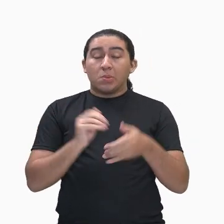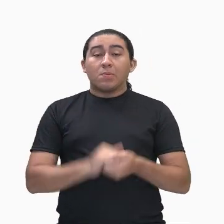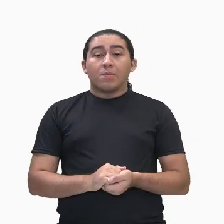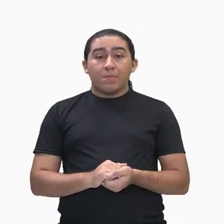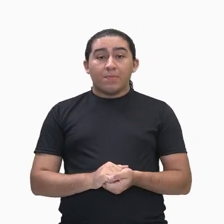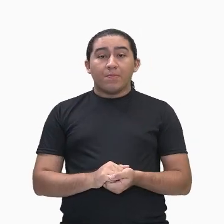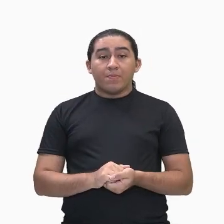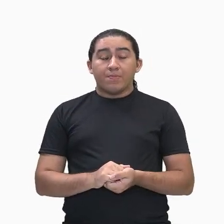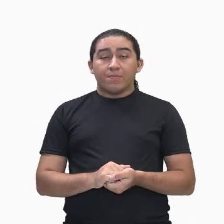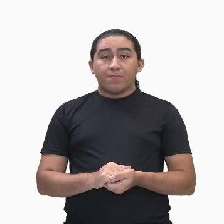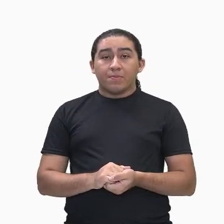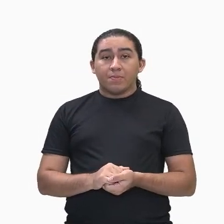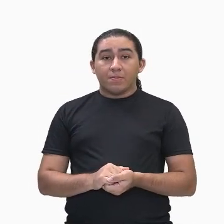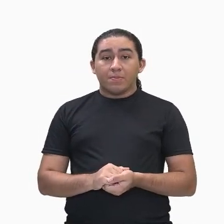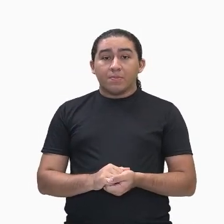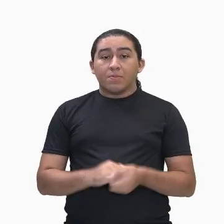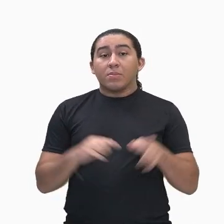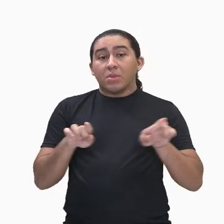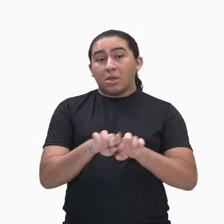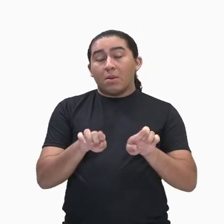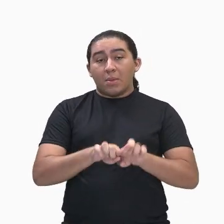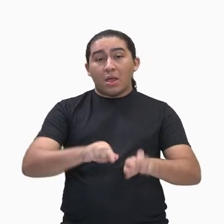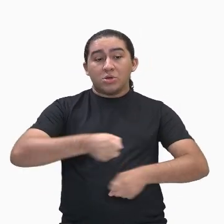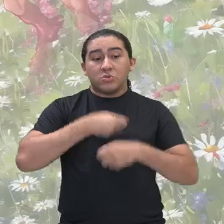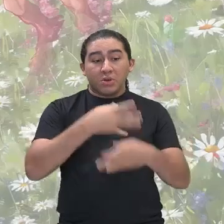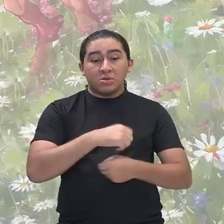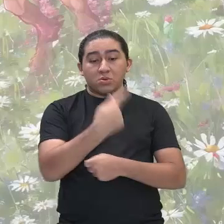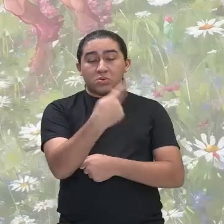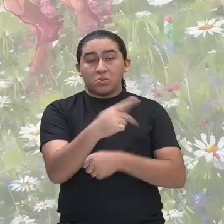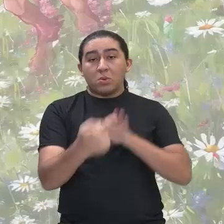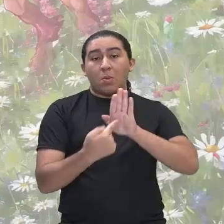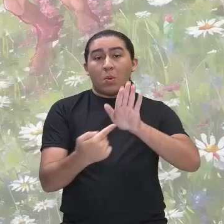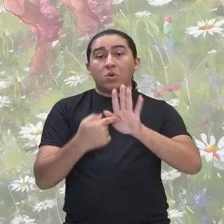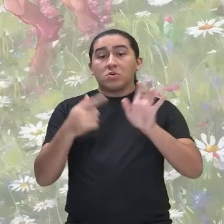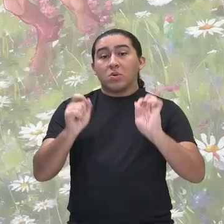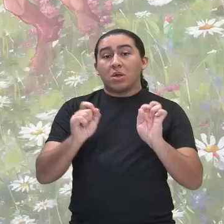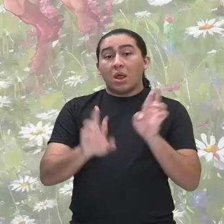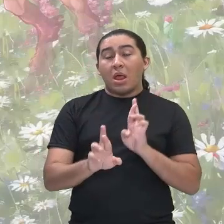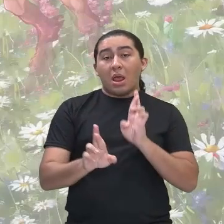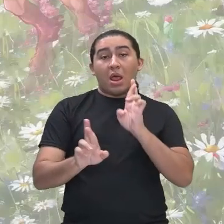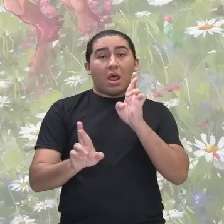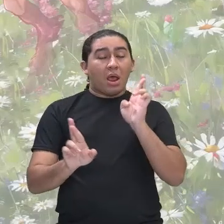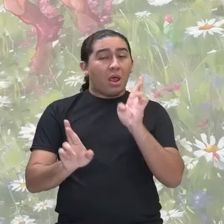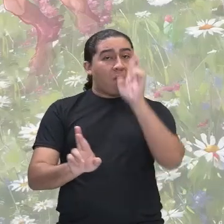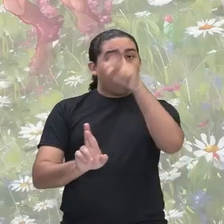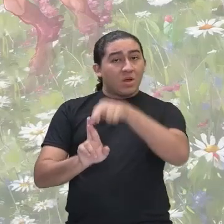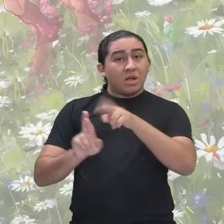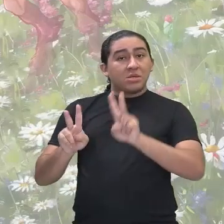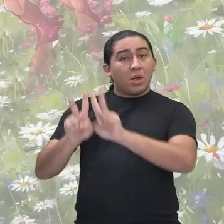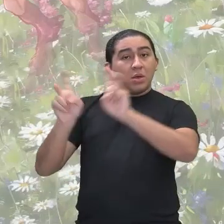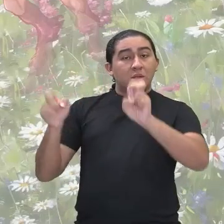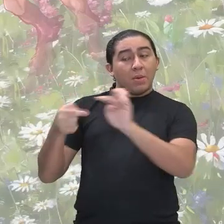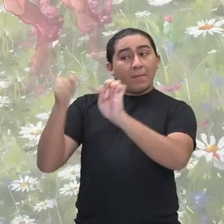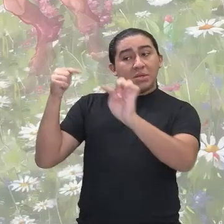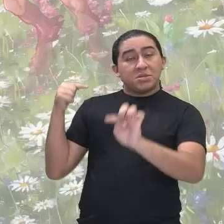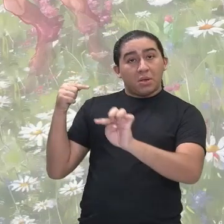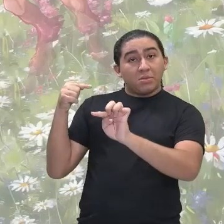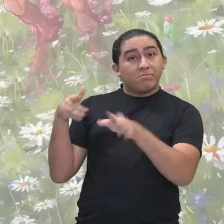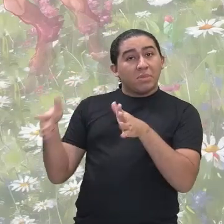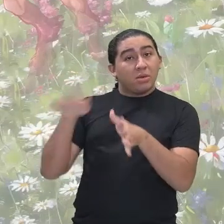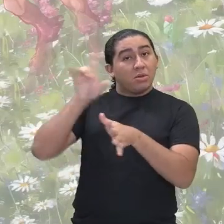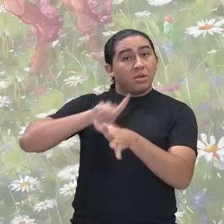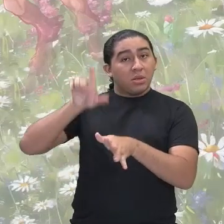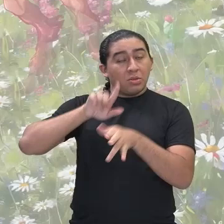o arcadismo, para a sua obra, Ele traz referências sobre lá o classicismo. Por isso, o